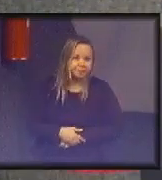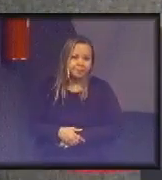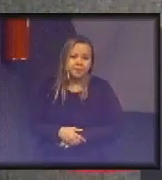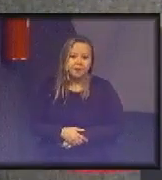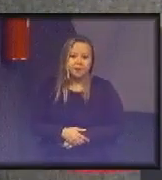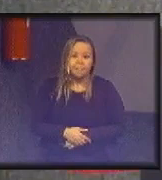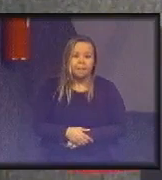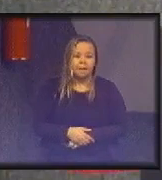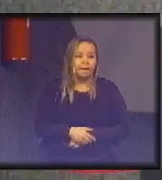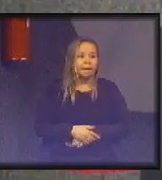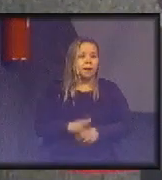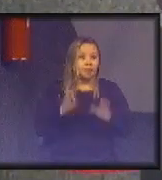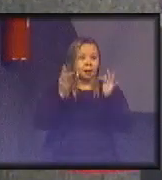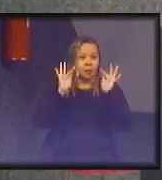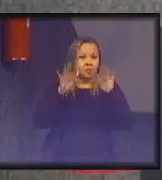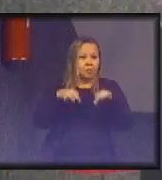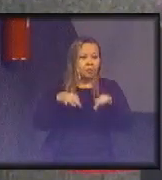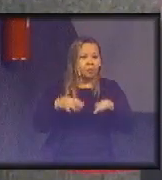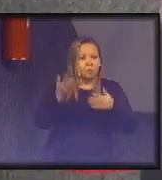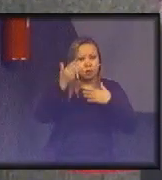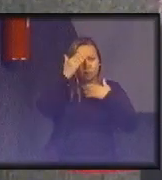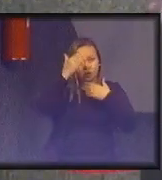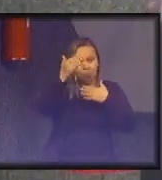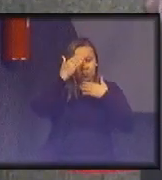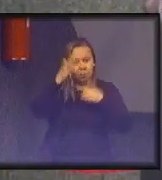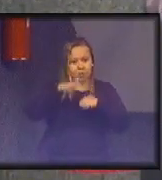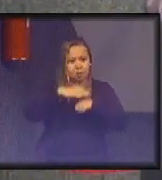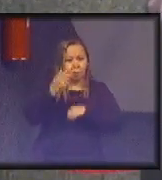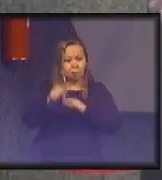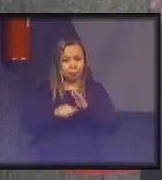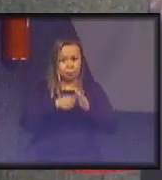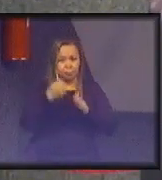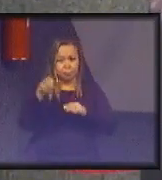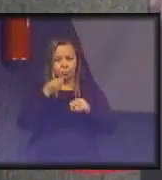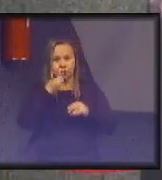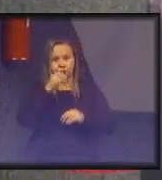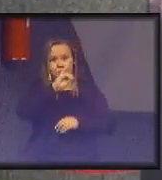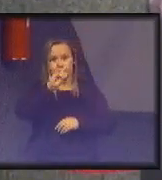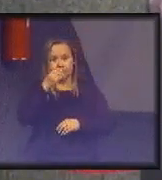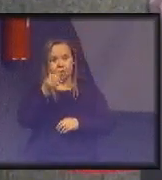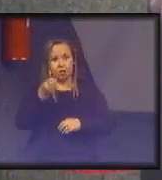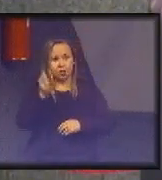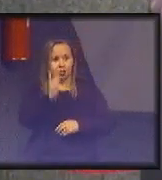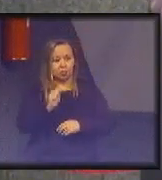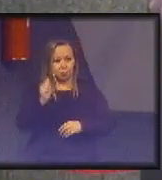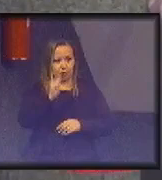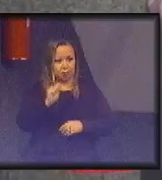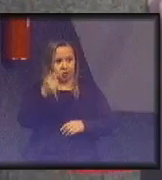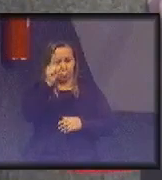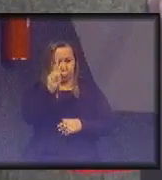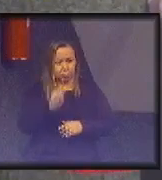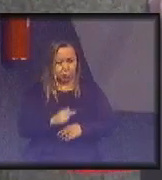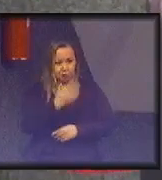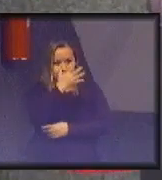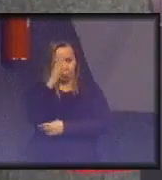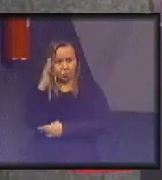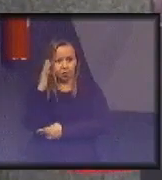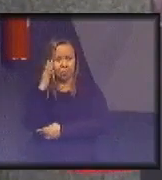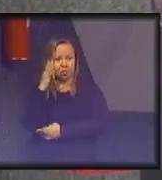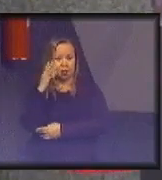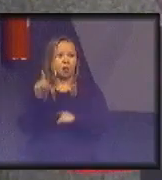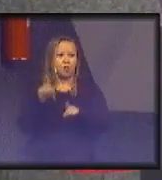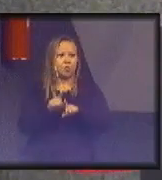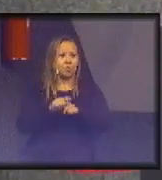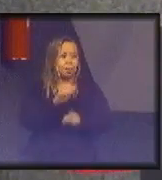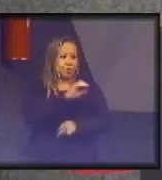Para fechar, eu queria agradecer mais uma vez a oportunidade da assessoria de gestão socioambiental, também pela